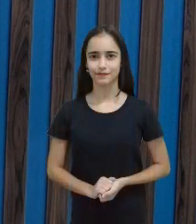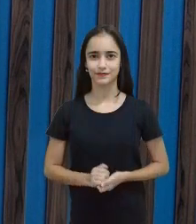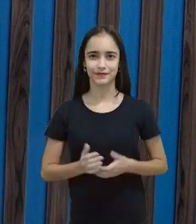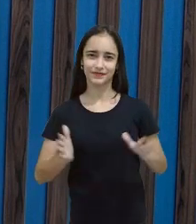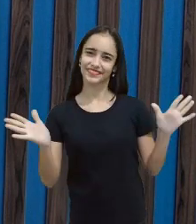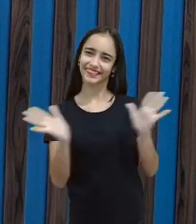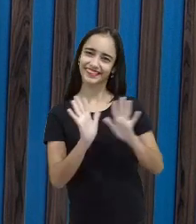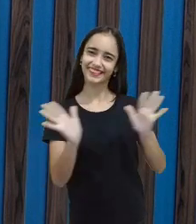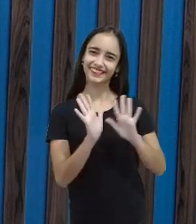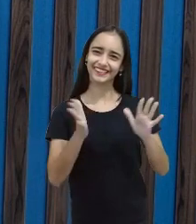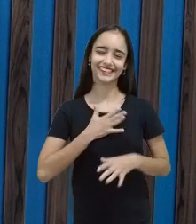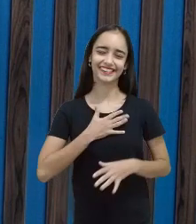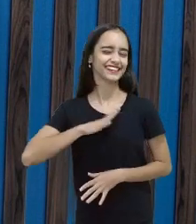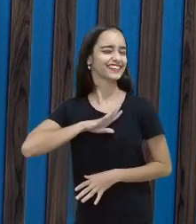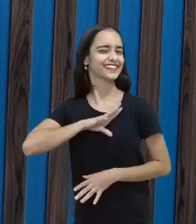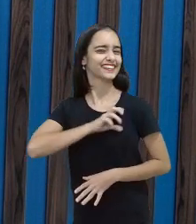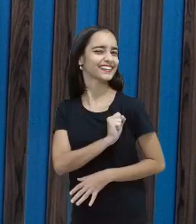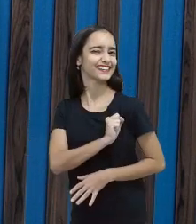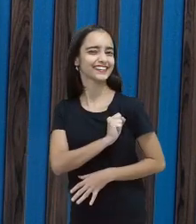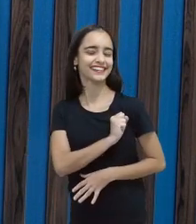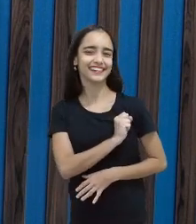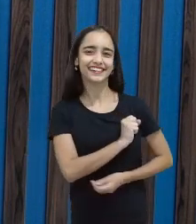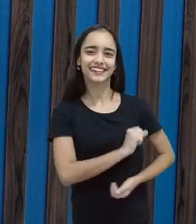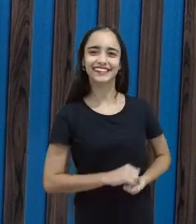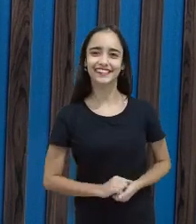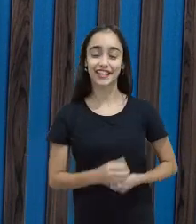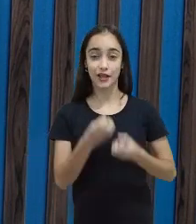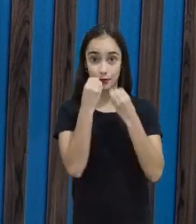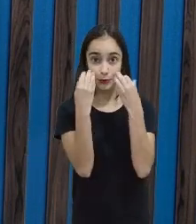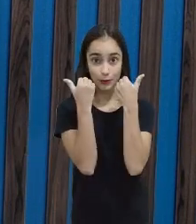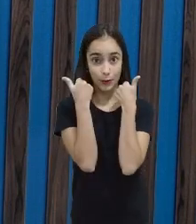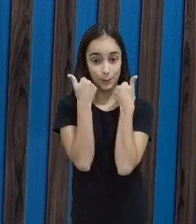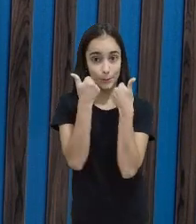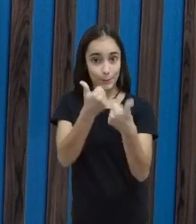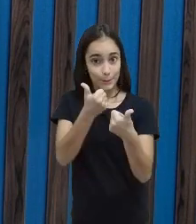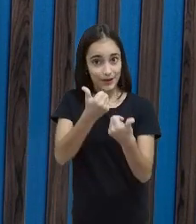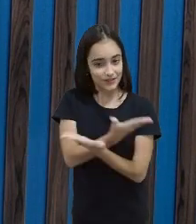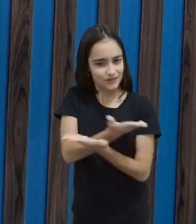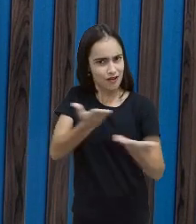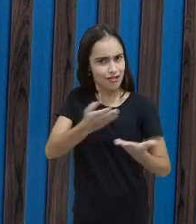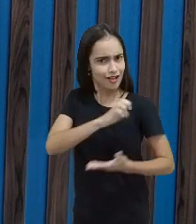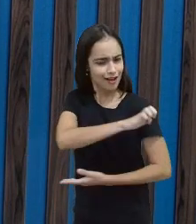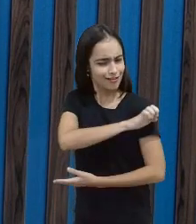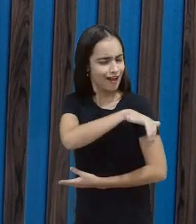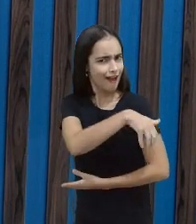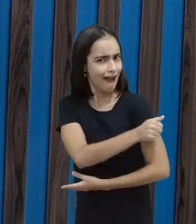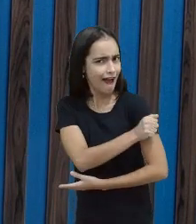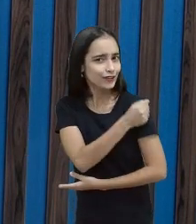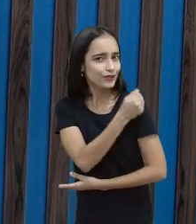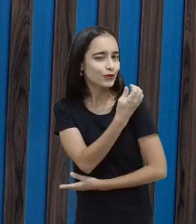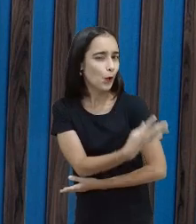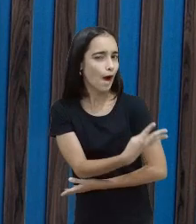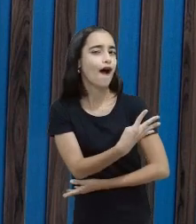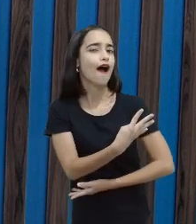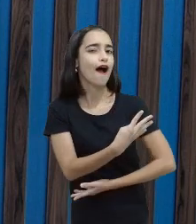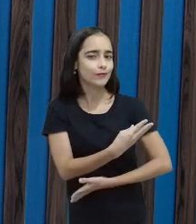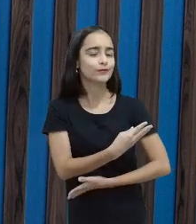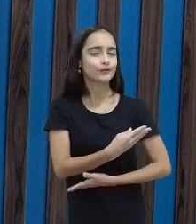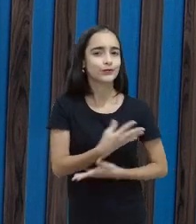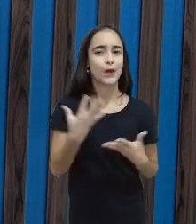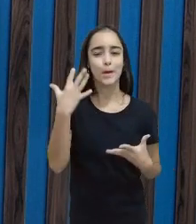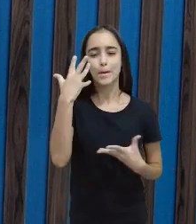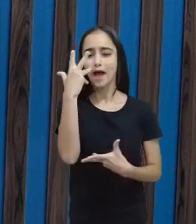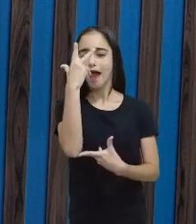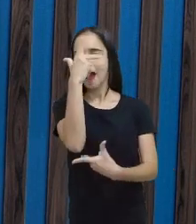Oi, meus amores! Tudo bom, Eja? Módulo 4, seus